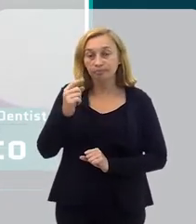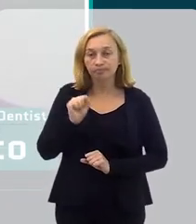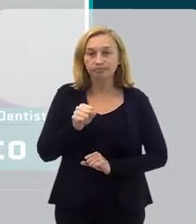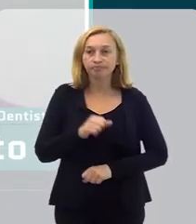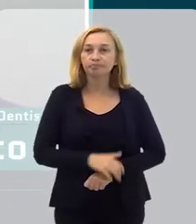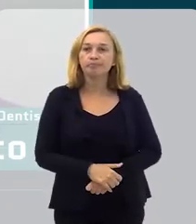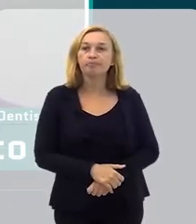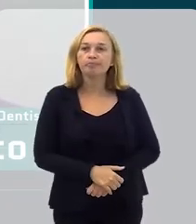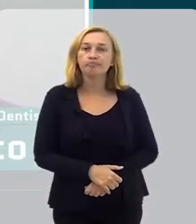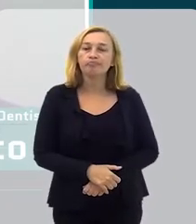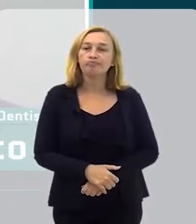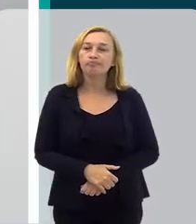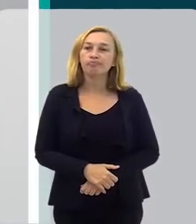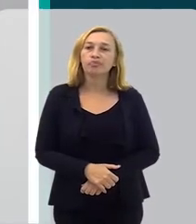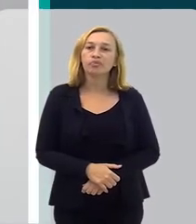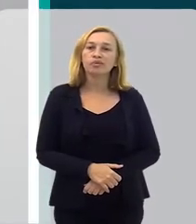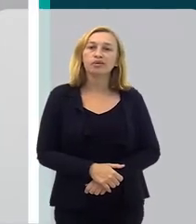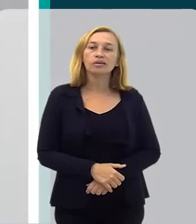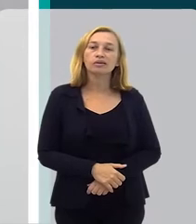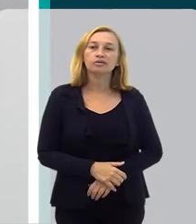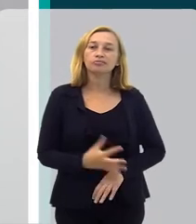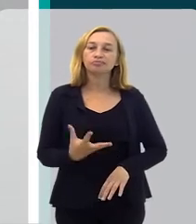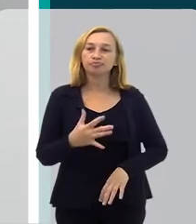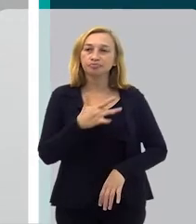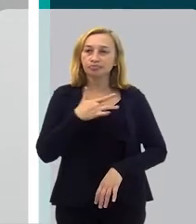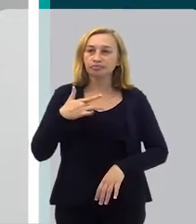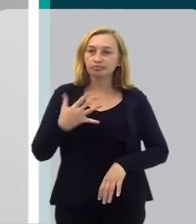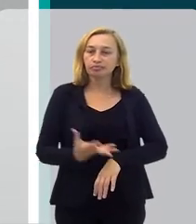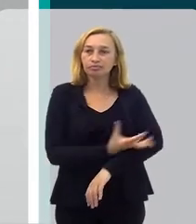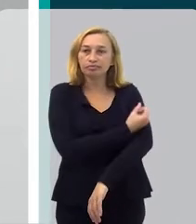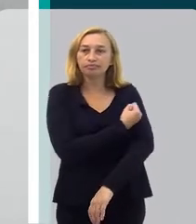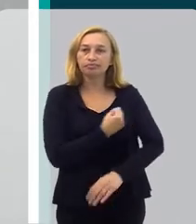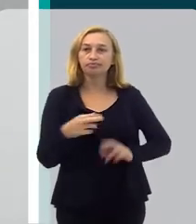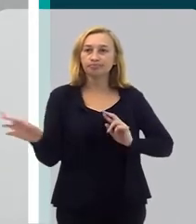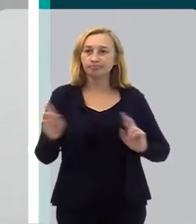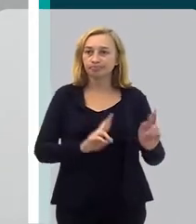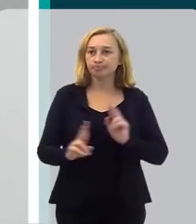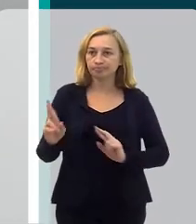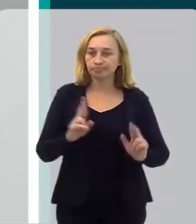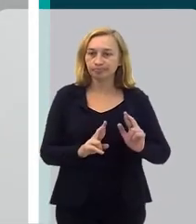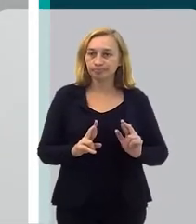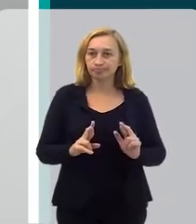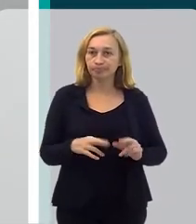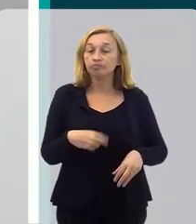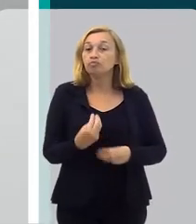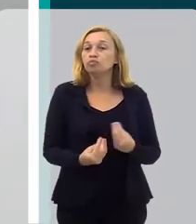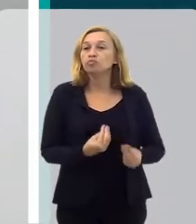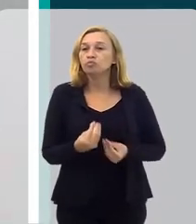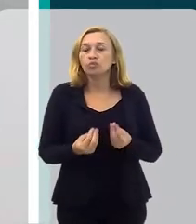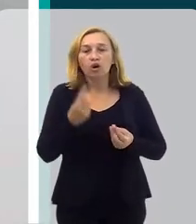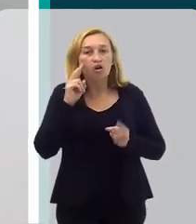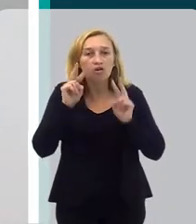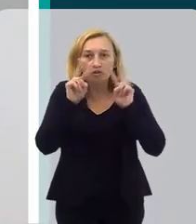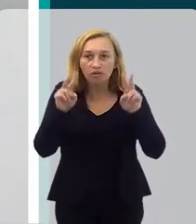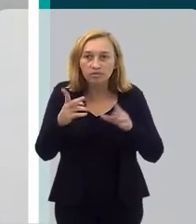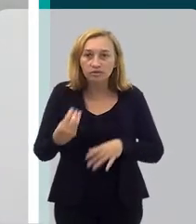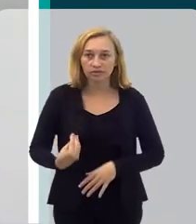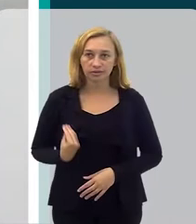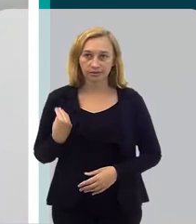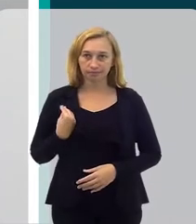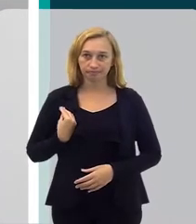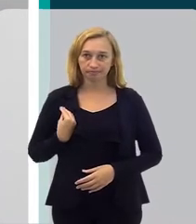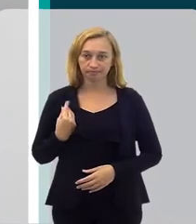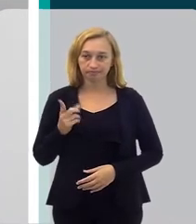né? Porque a nossa saúde emocional, né? Ela está relacionada com a forma como nós enxergamos a vida,